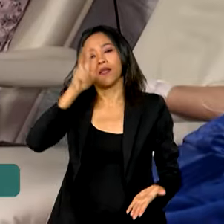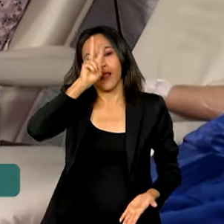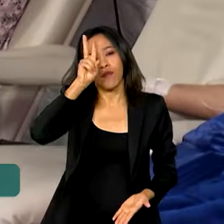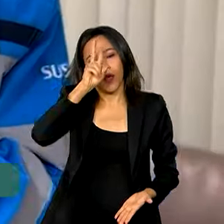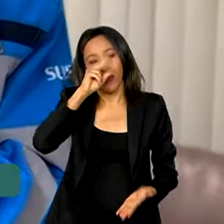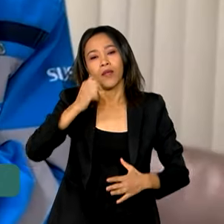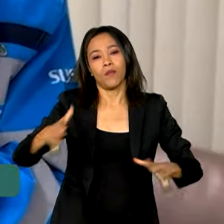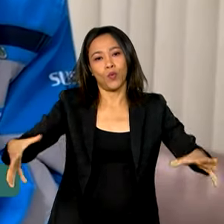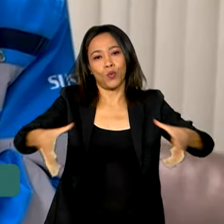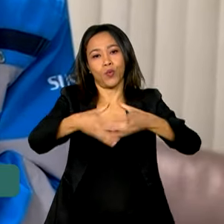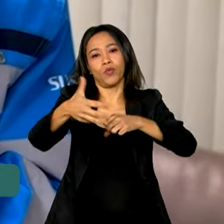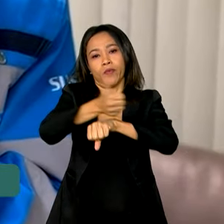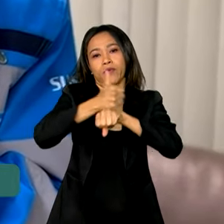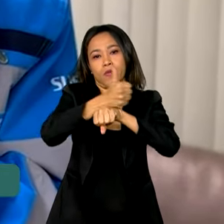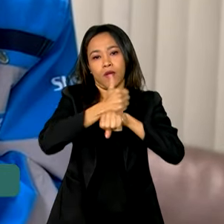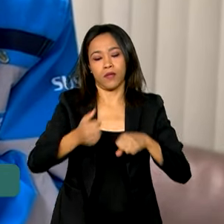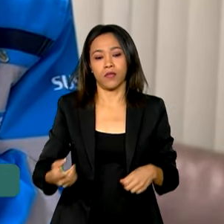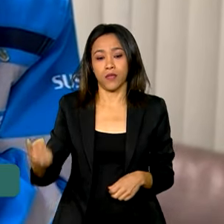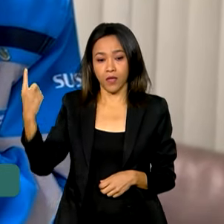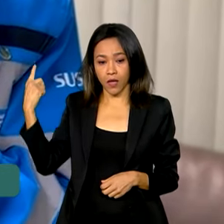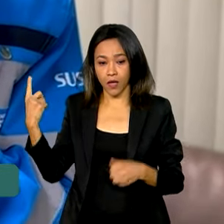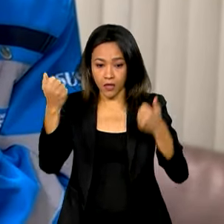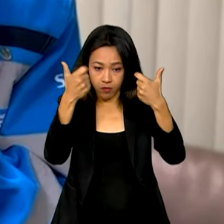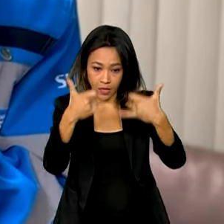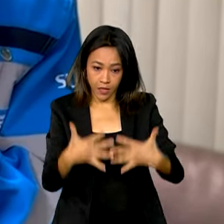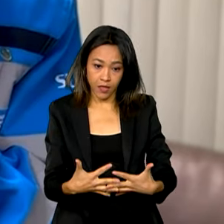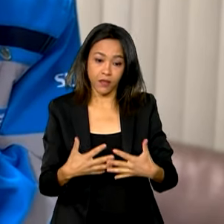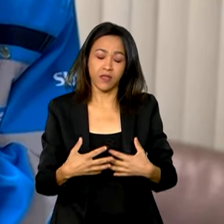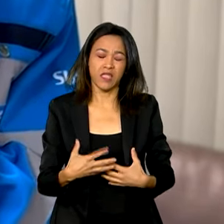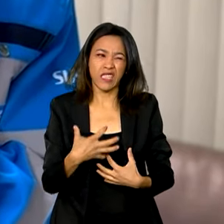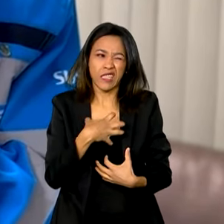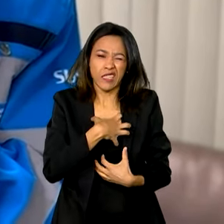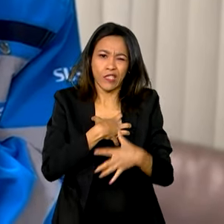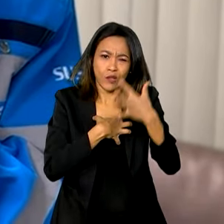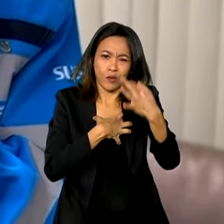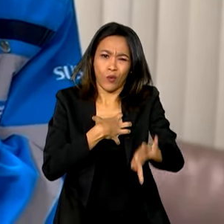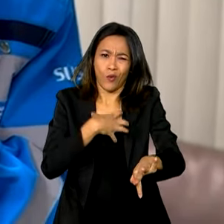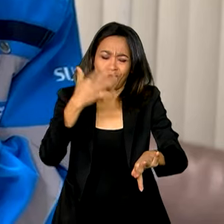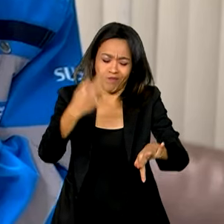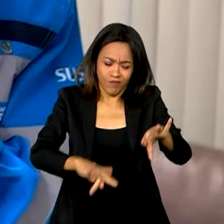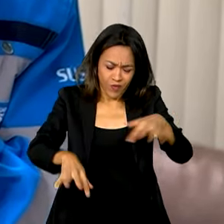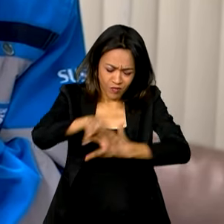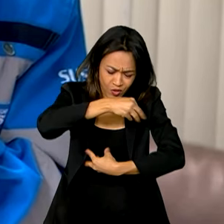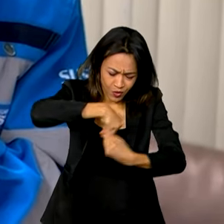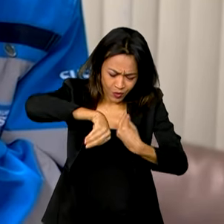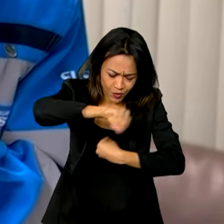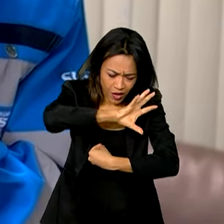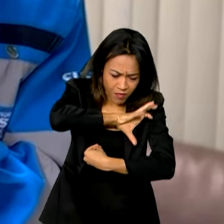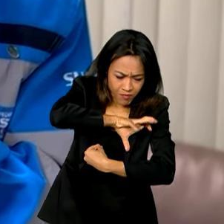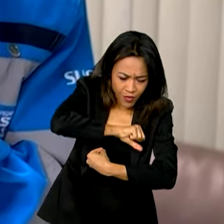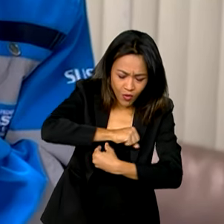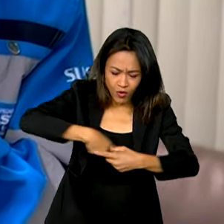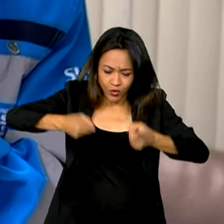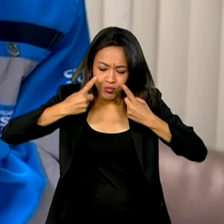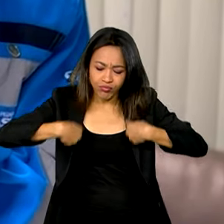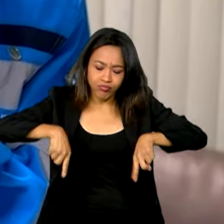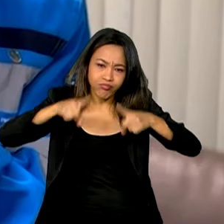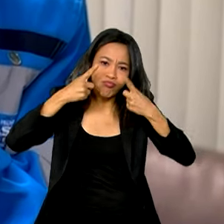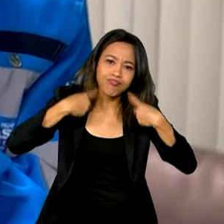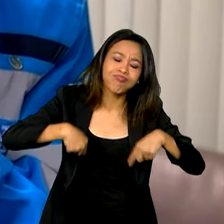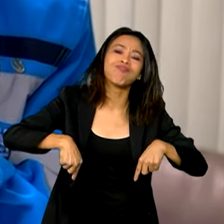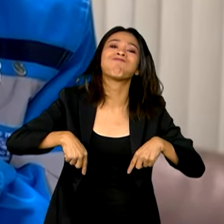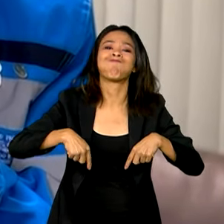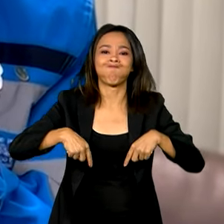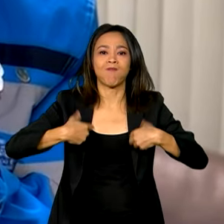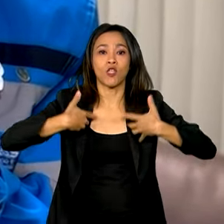profissionais. Foi um momento de muita dor. Foi um mix de dor, de amor, de lágrima. Onde